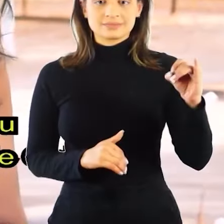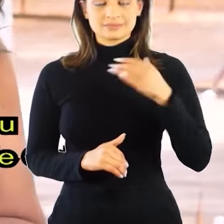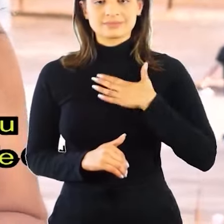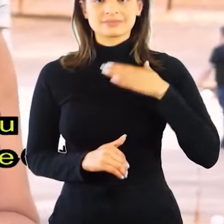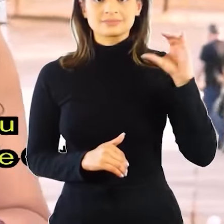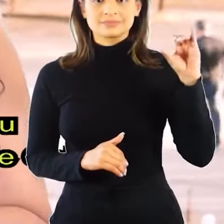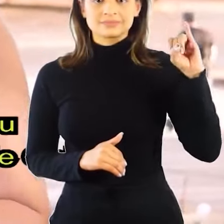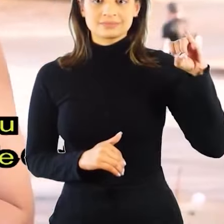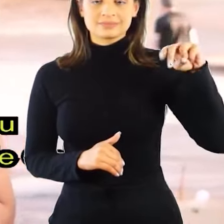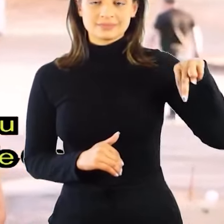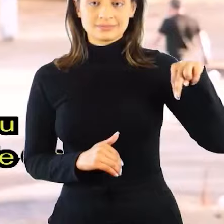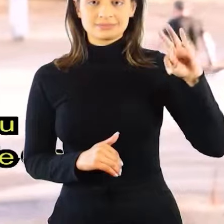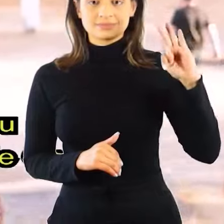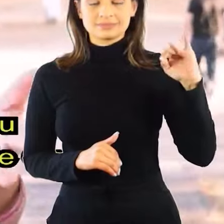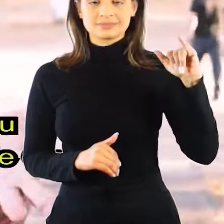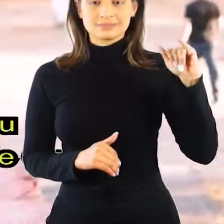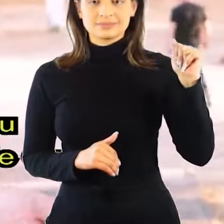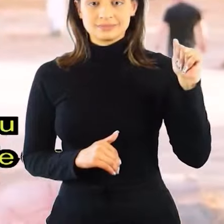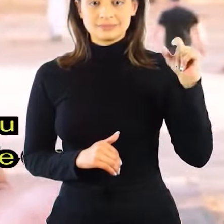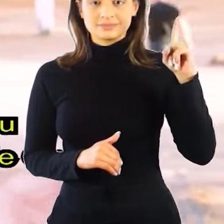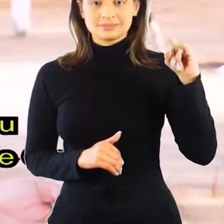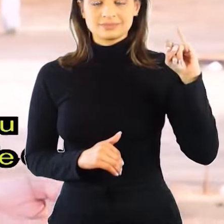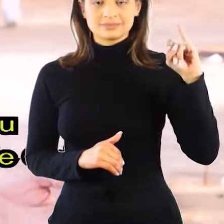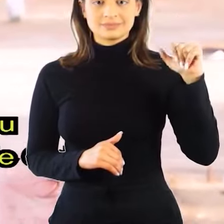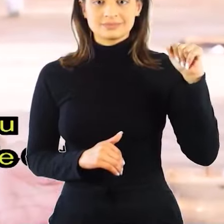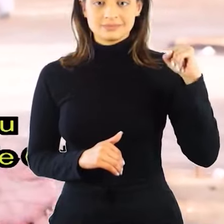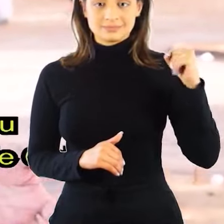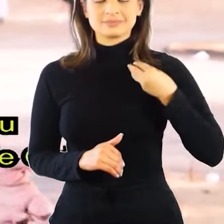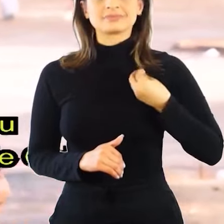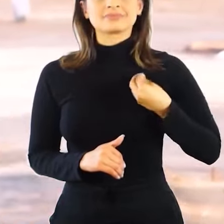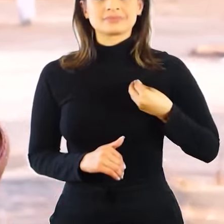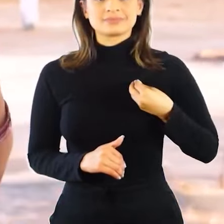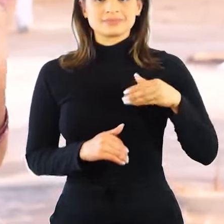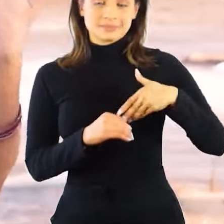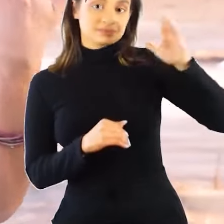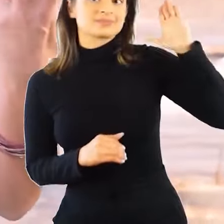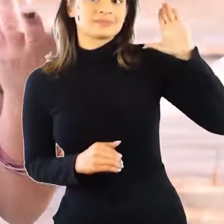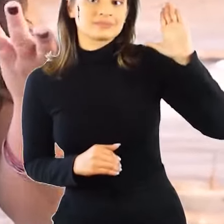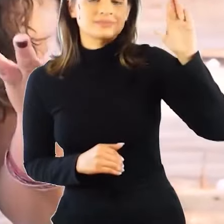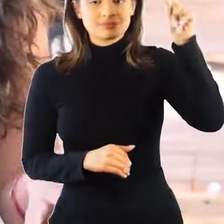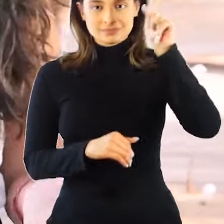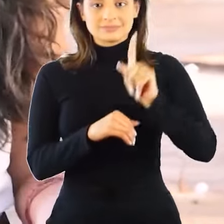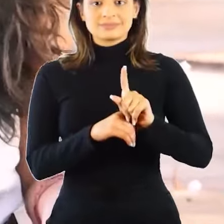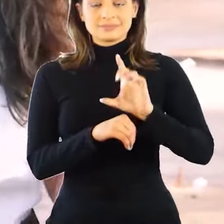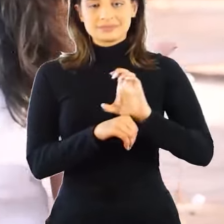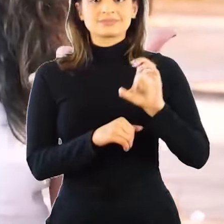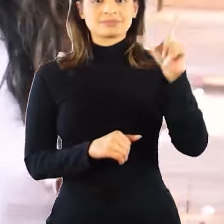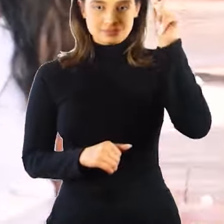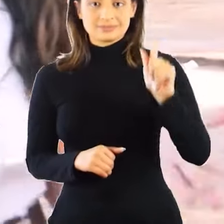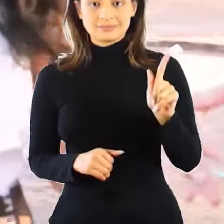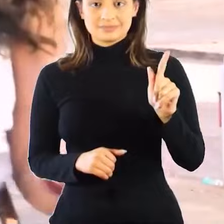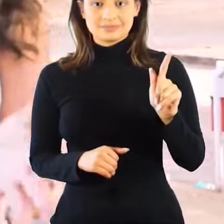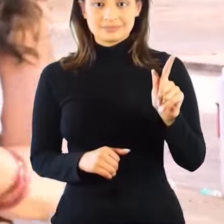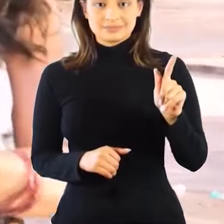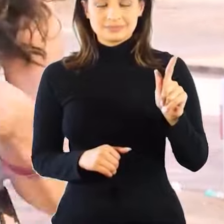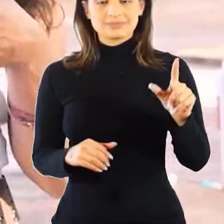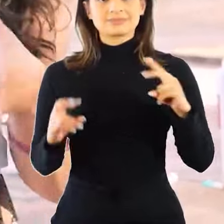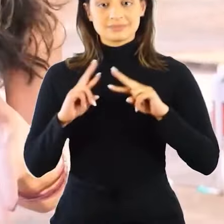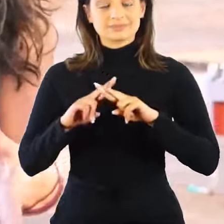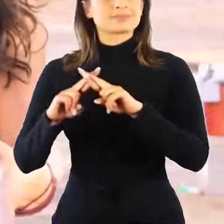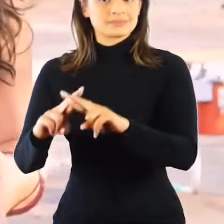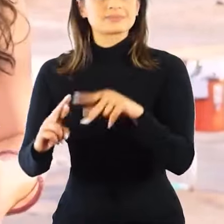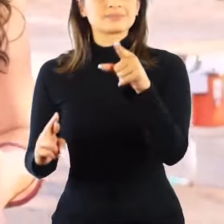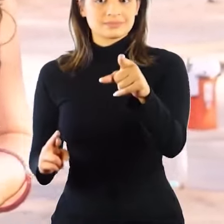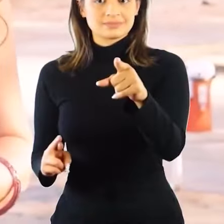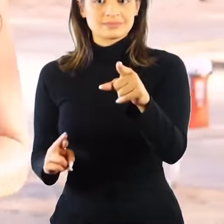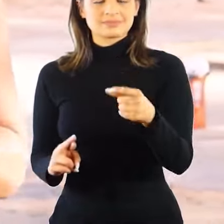Olá, eu sou Cíntia Dias. Estou candidata a governo do estado de Goiás. E quero representar você, trabalhadora e trabalhadora, que